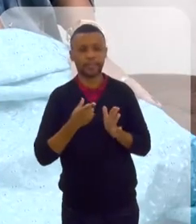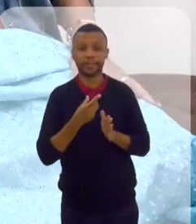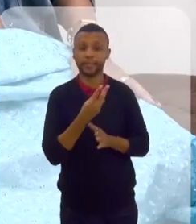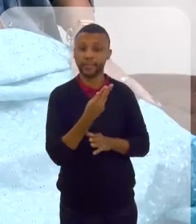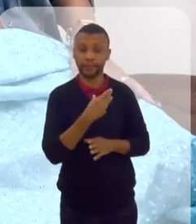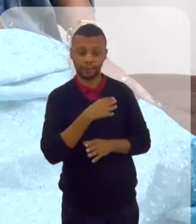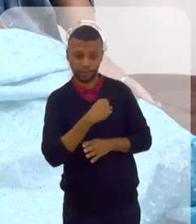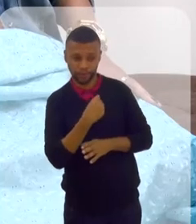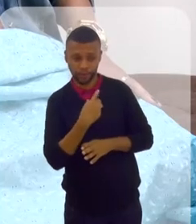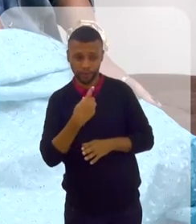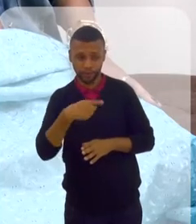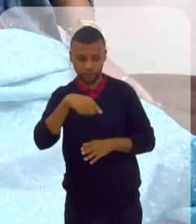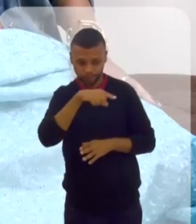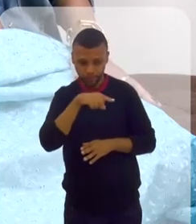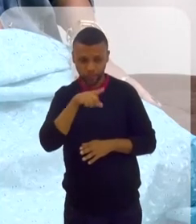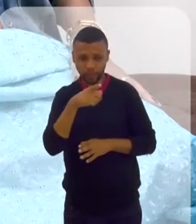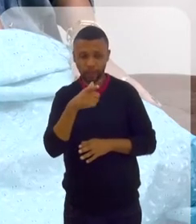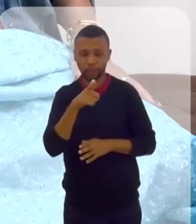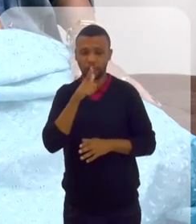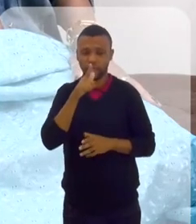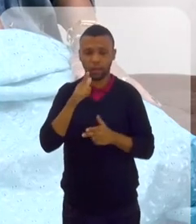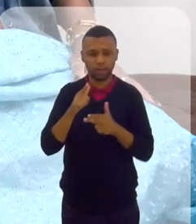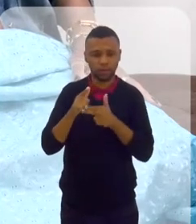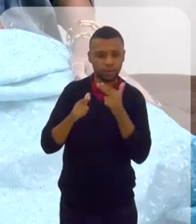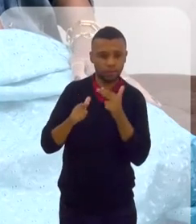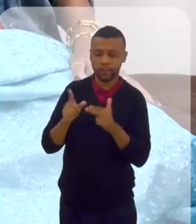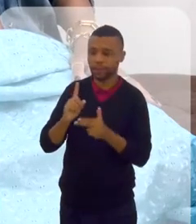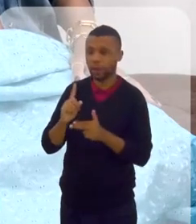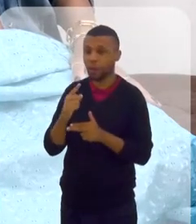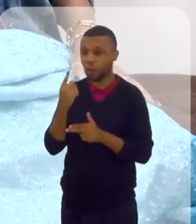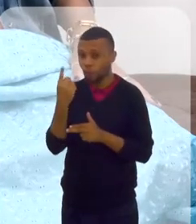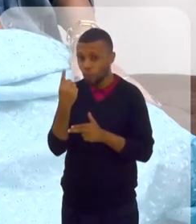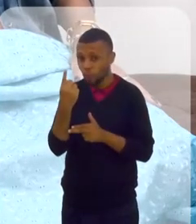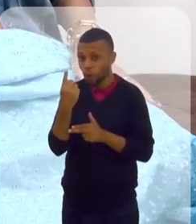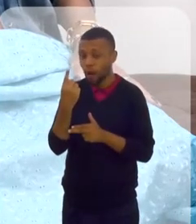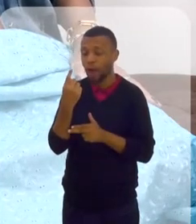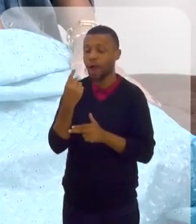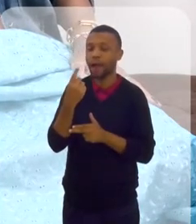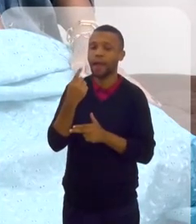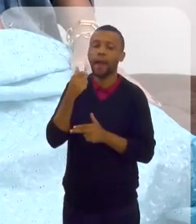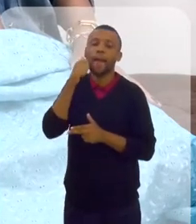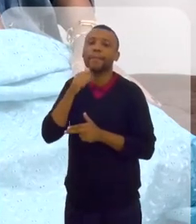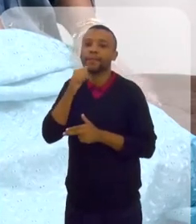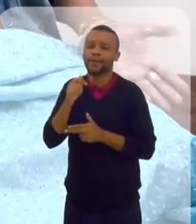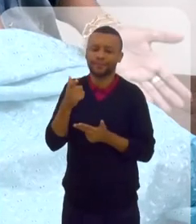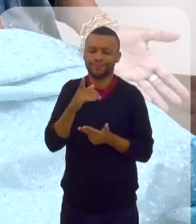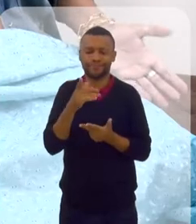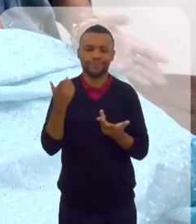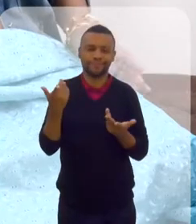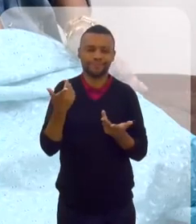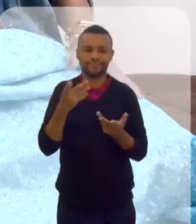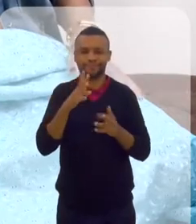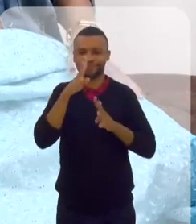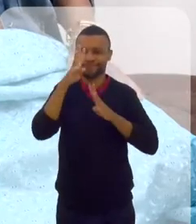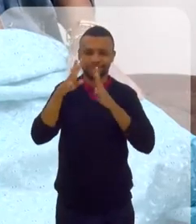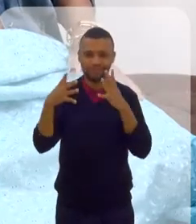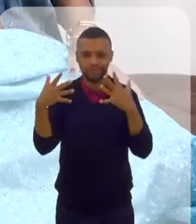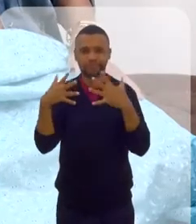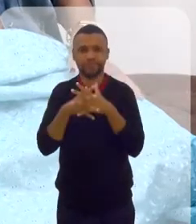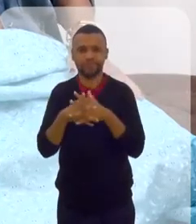Seus três filhos foram circuncisados? Não. Não, só dois, né? Porque uma é uma menina. É, uma menina. É, olha aí, queria usar, né?